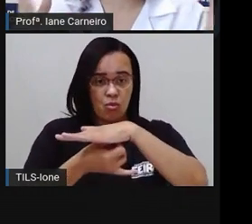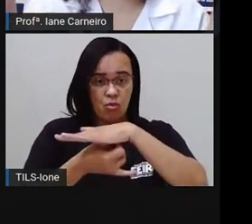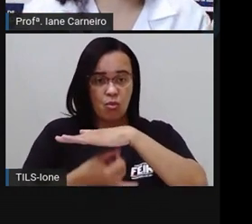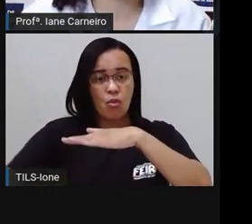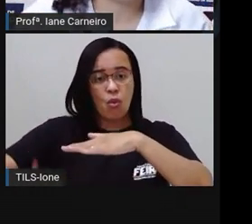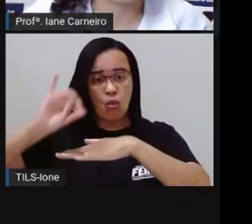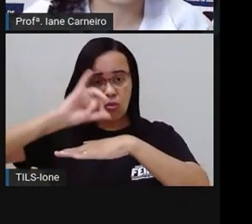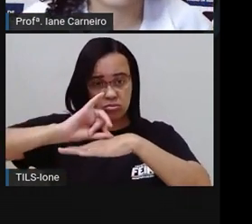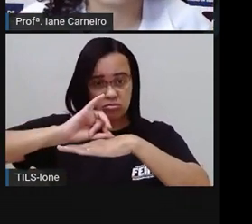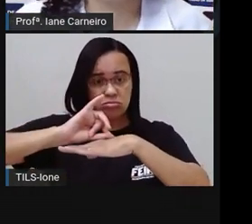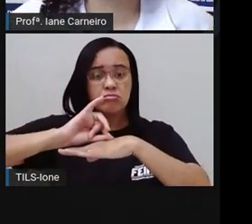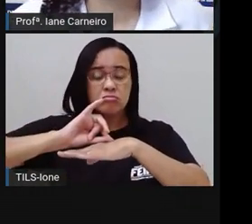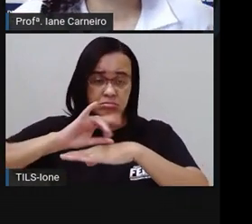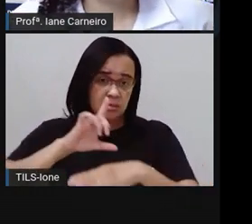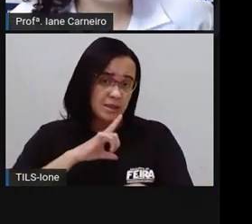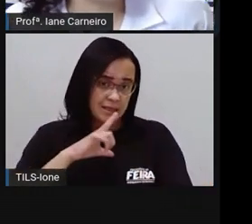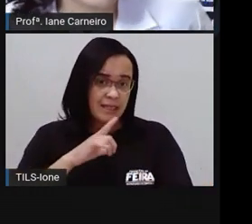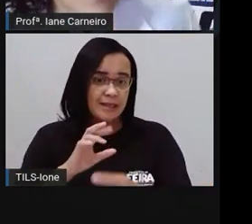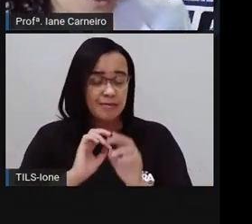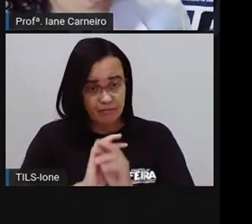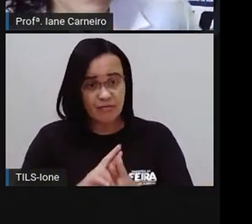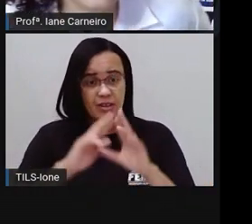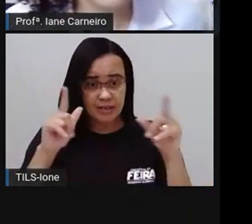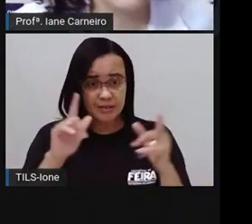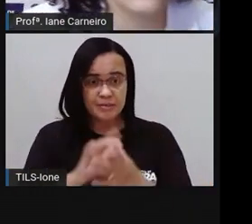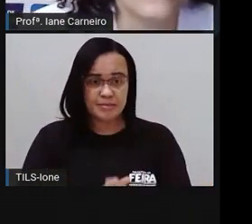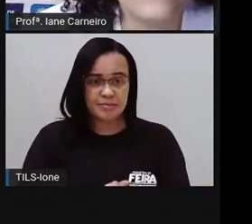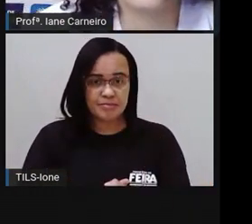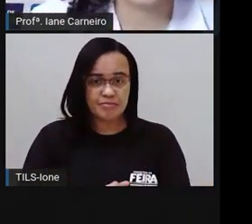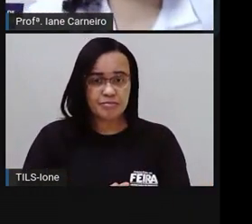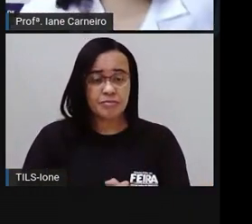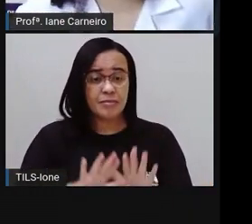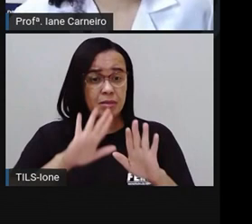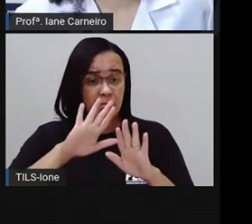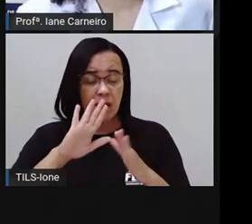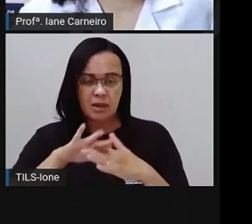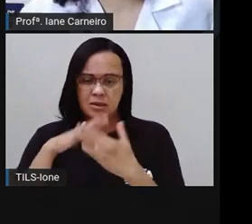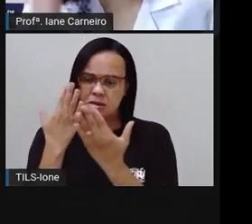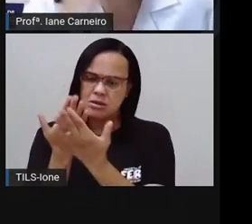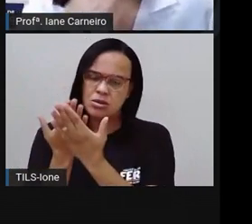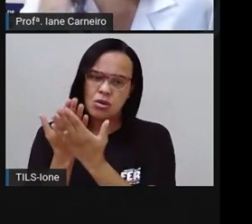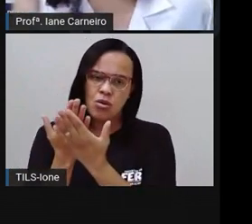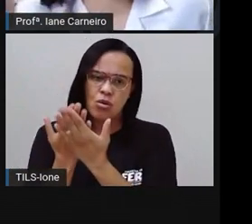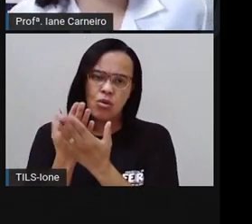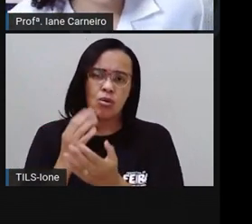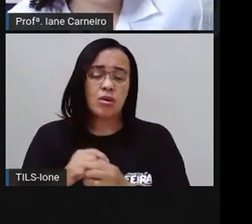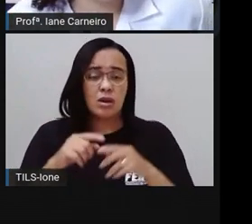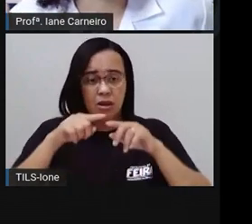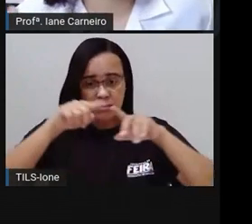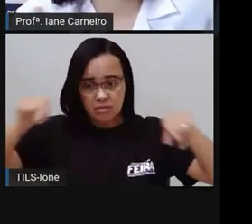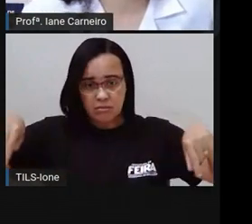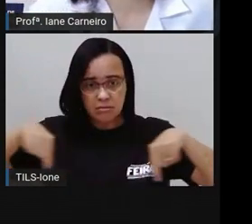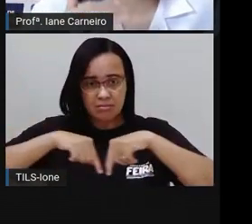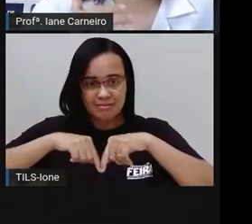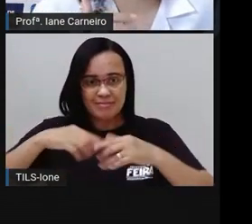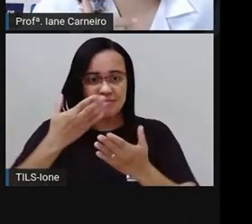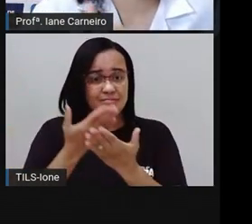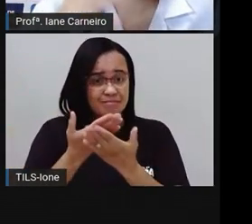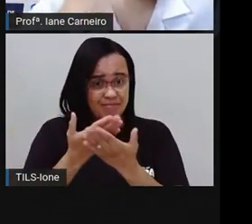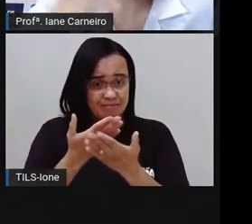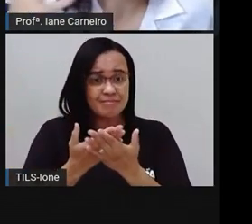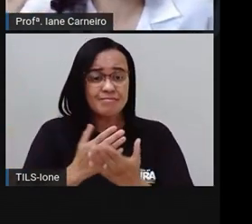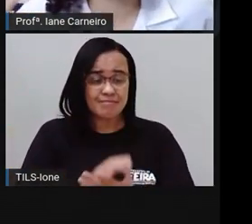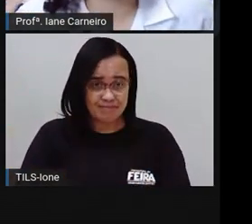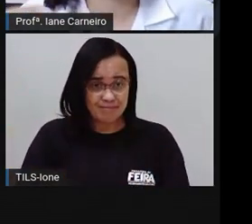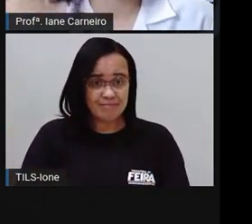Então, vão ter várias diferenças. Mas, na escola, né? Na escola, gente vê, tem as salas de aulas, né? Que é a...